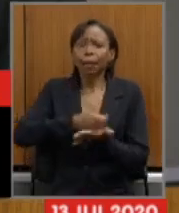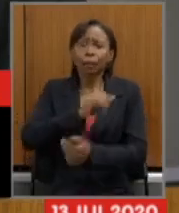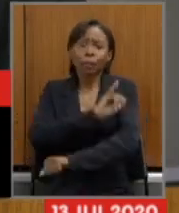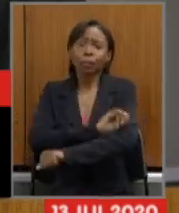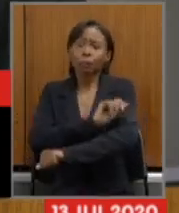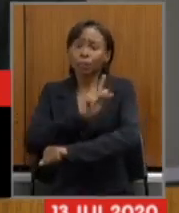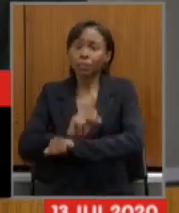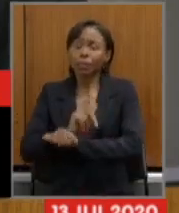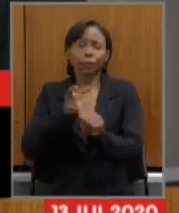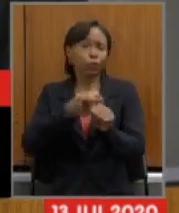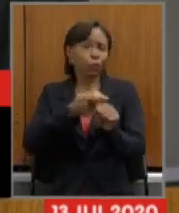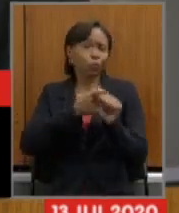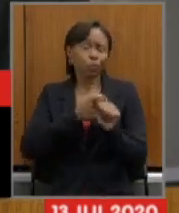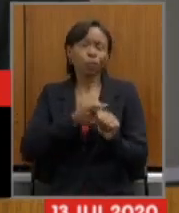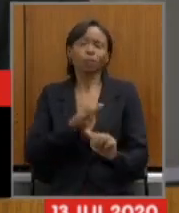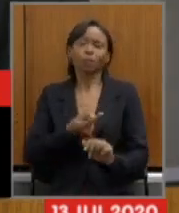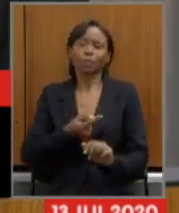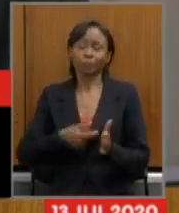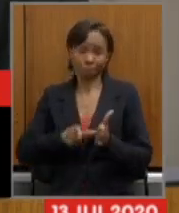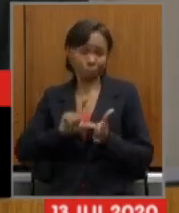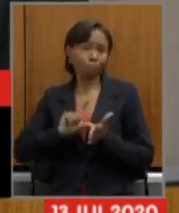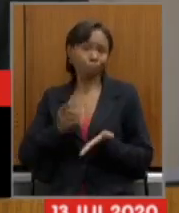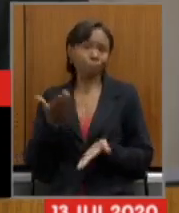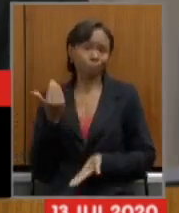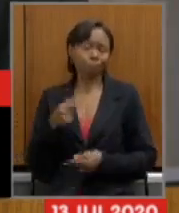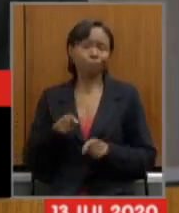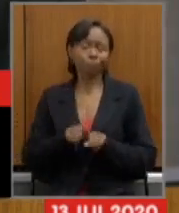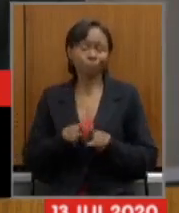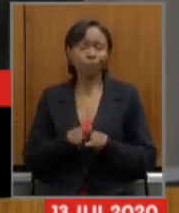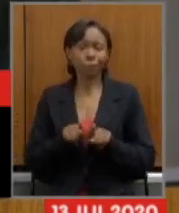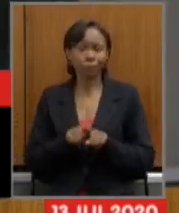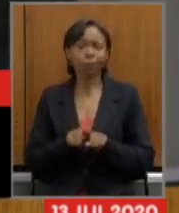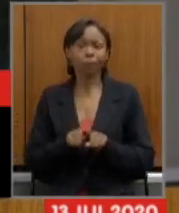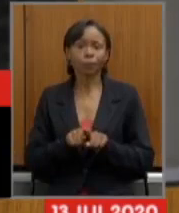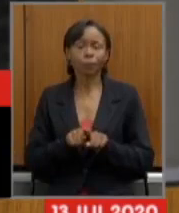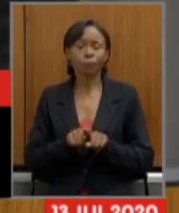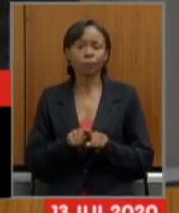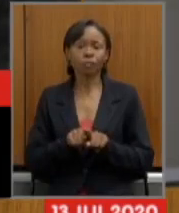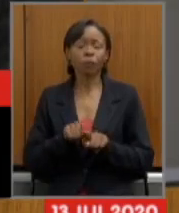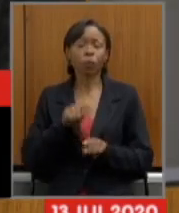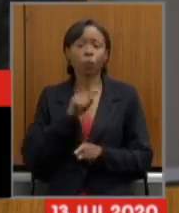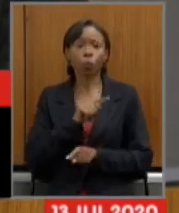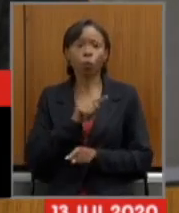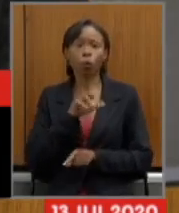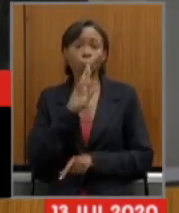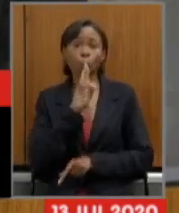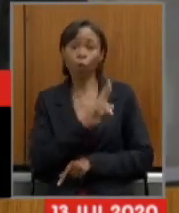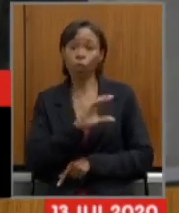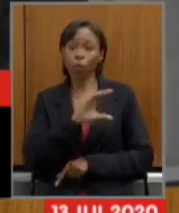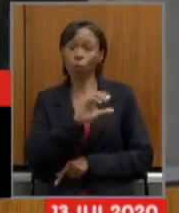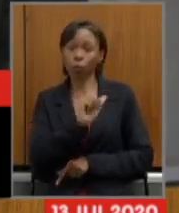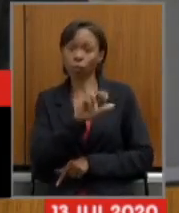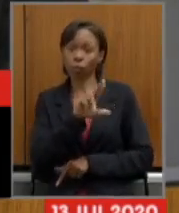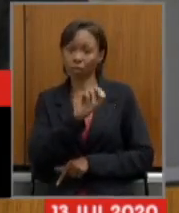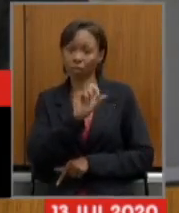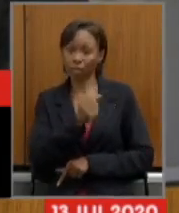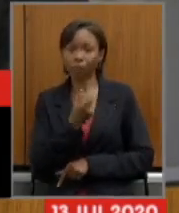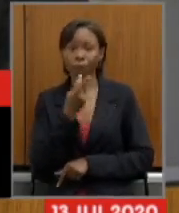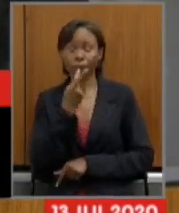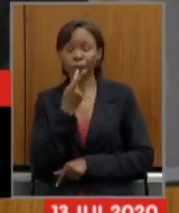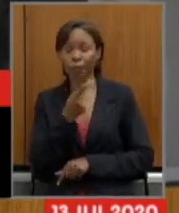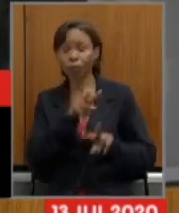já emendar a resposta ao deputado Carlos Pimenta quando se coloca realmente a saúde do Ipseng